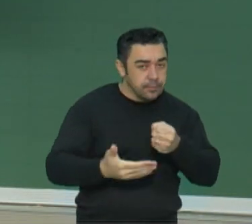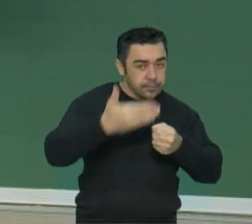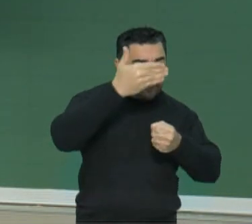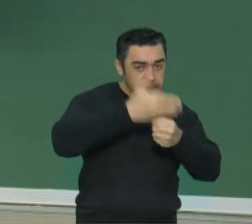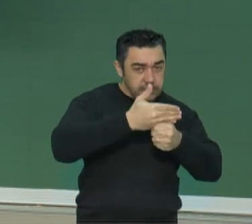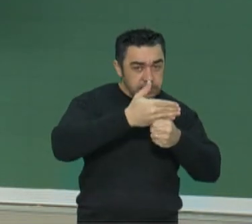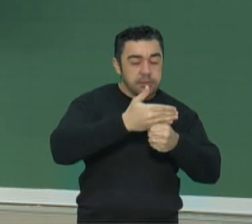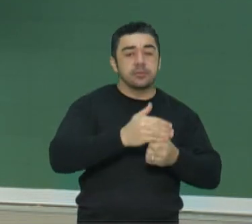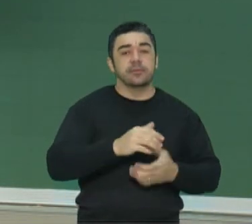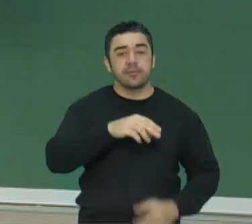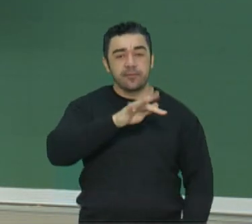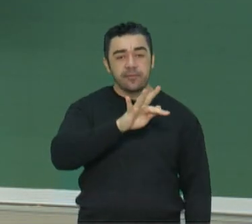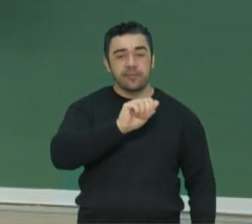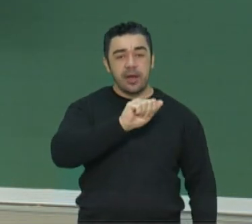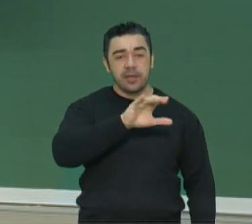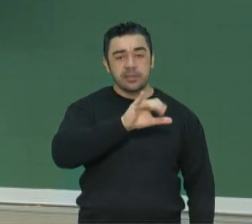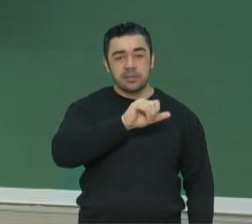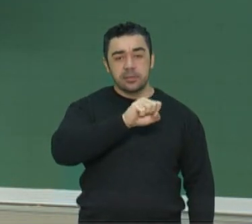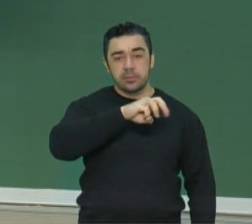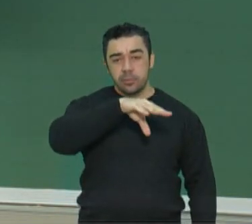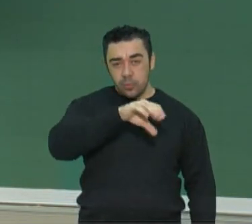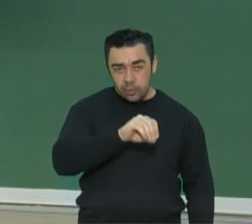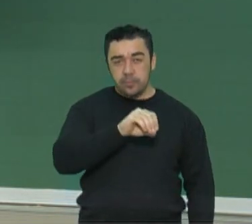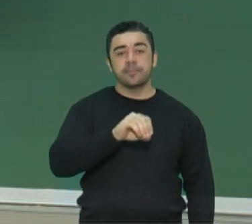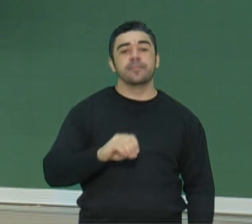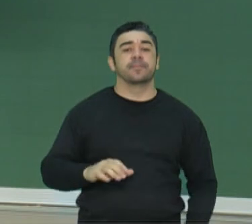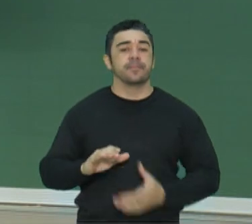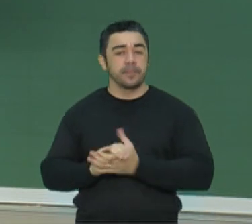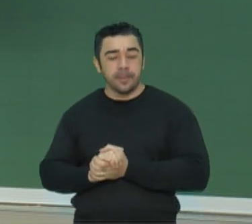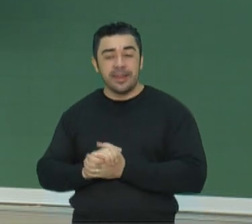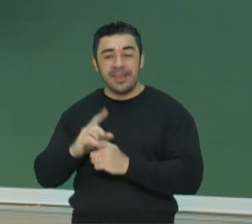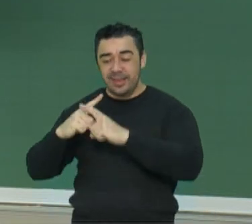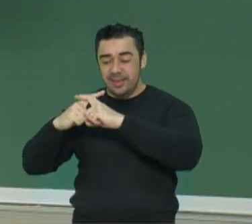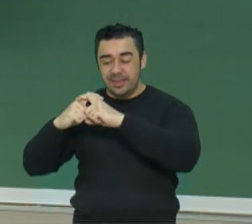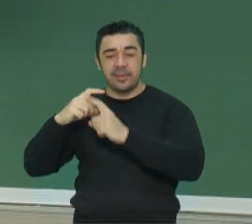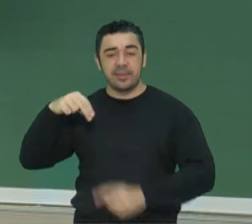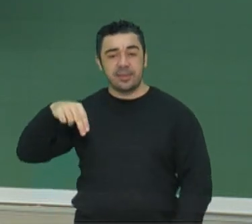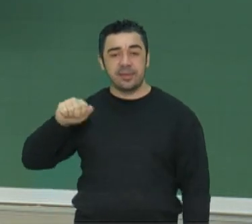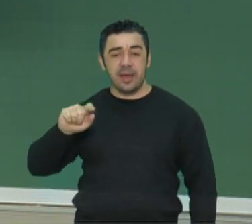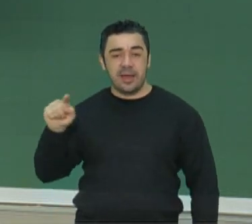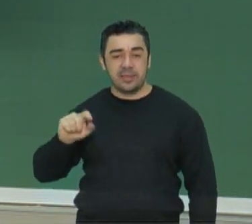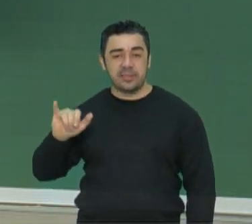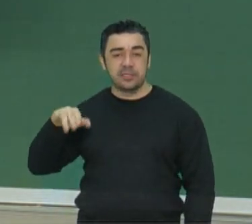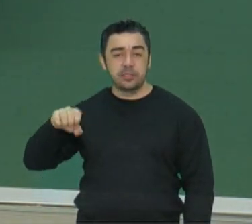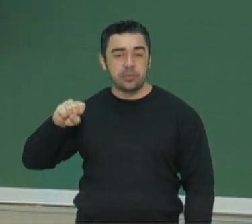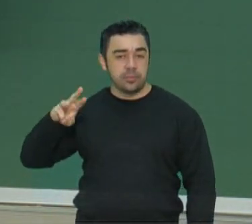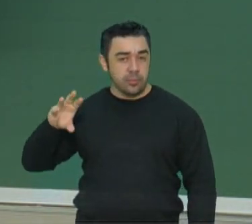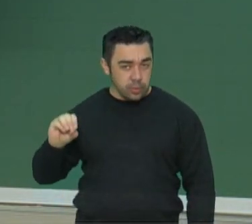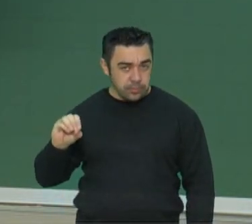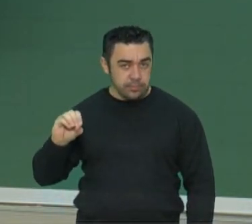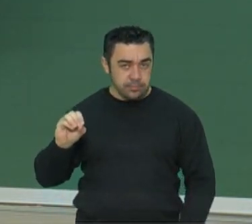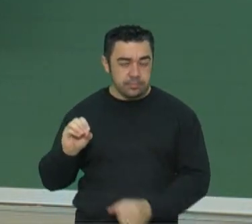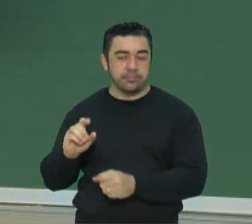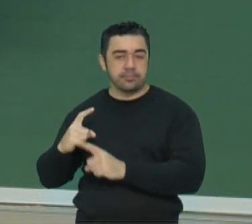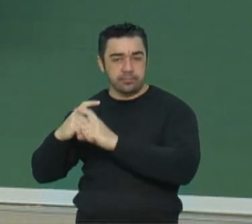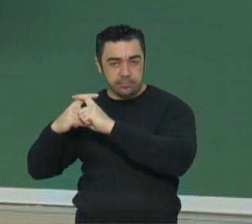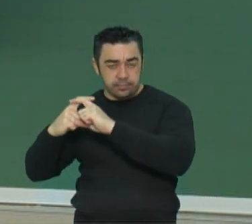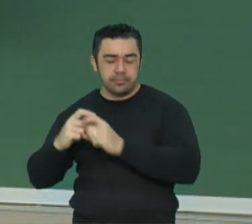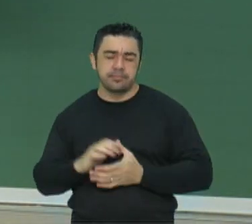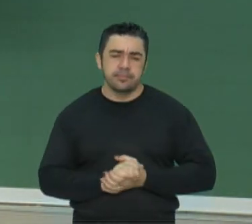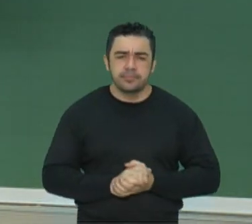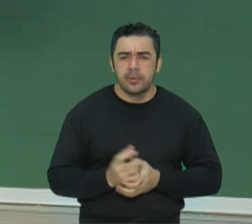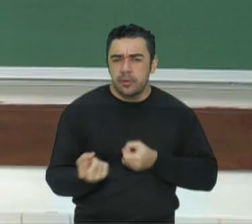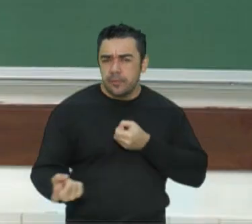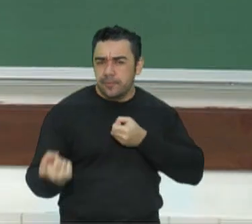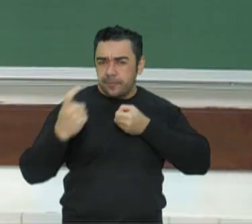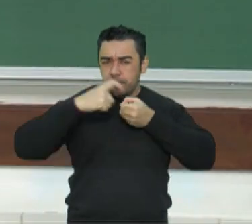governos totalitários, características, tá lembrado de todas? Chance de você relembrar. Ainda, nós vamos retomar alguns